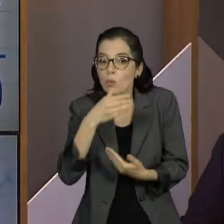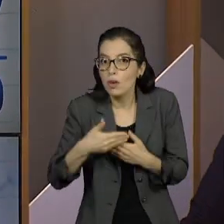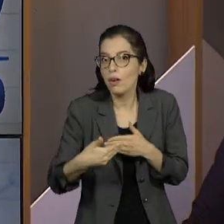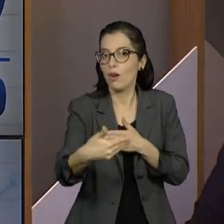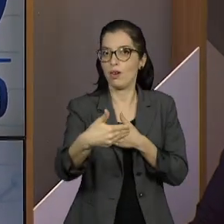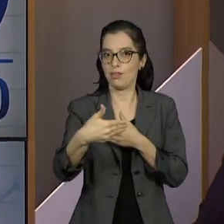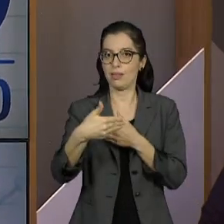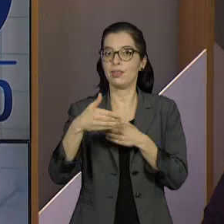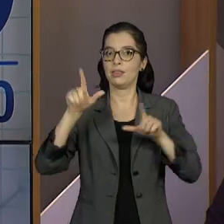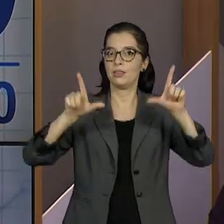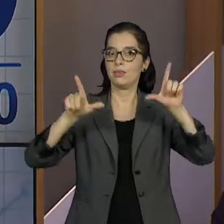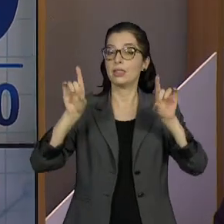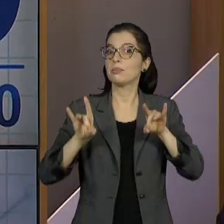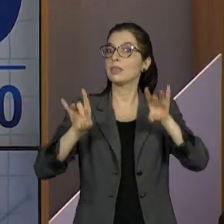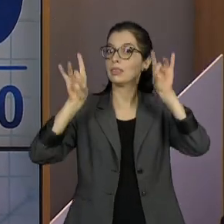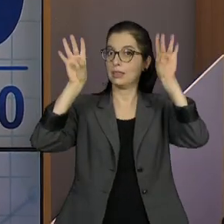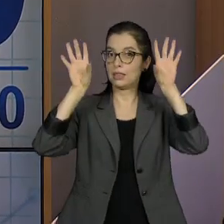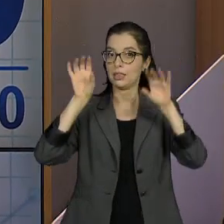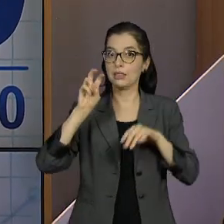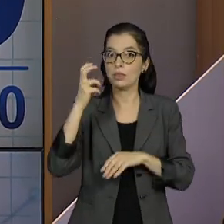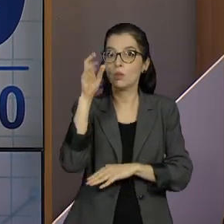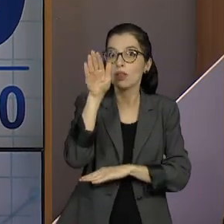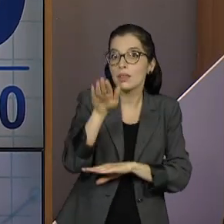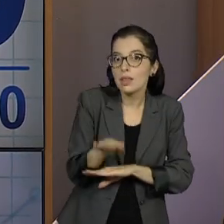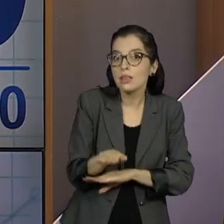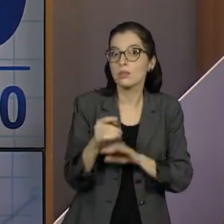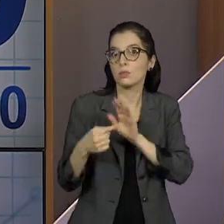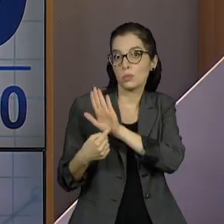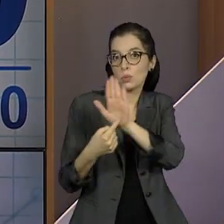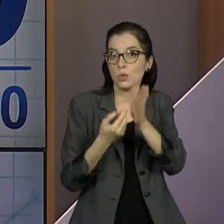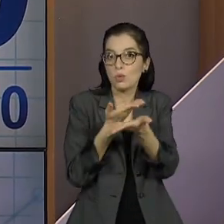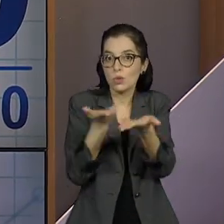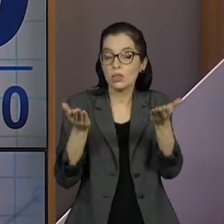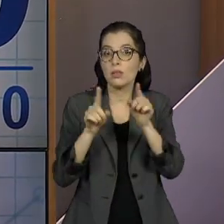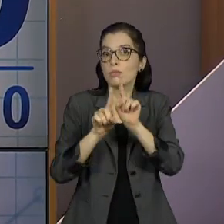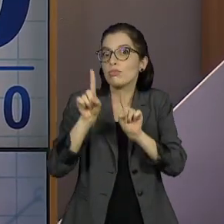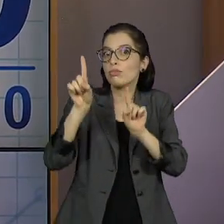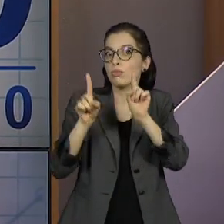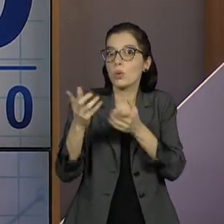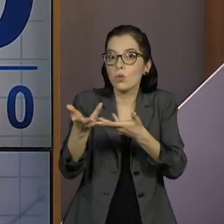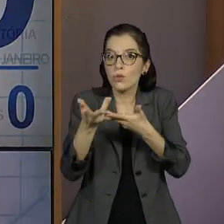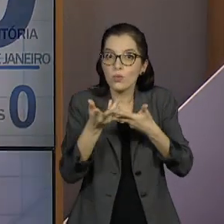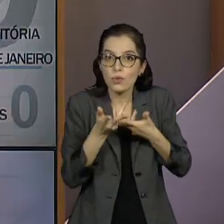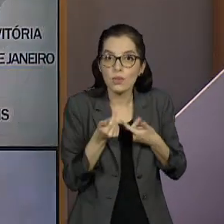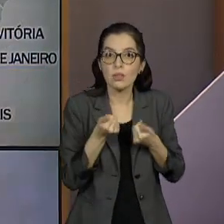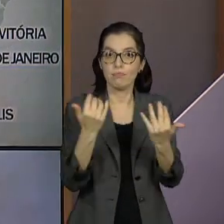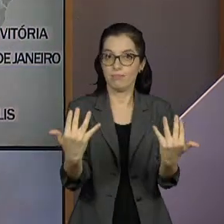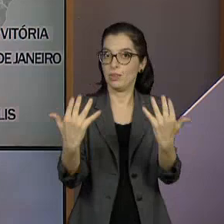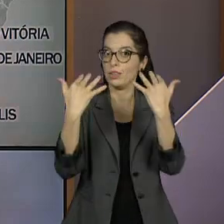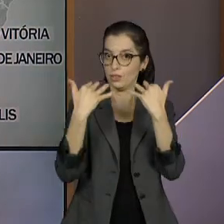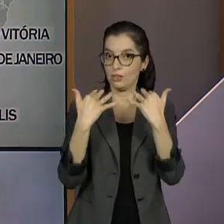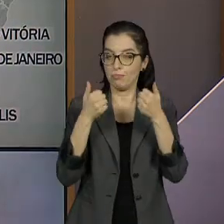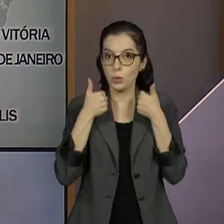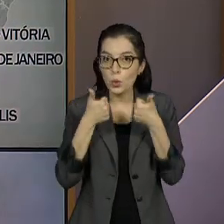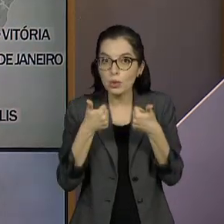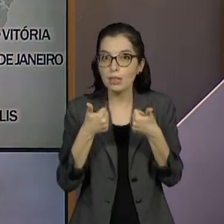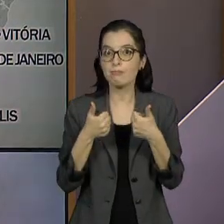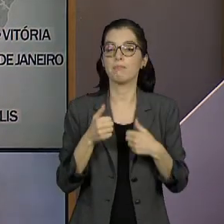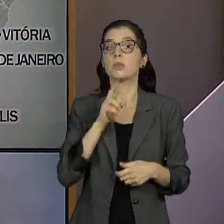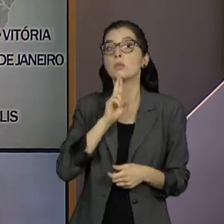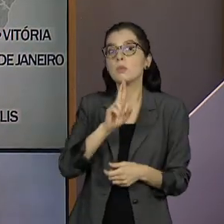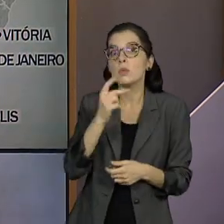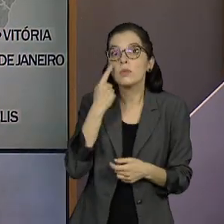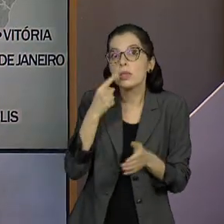a partir das 5 da tarde. E você, claro, é nosso convidado. E agora vamos seguir com os resultados da Pesquisa das